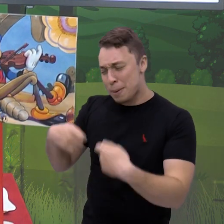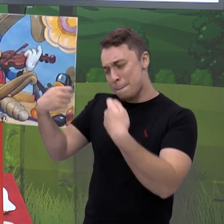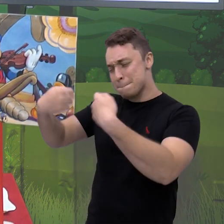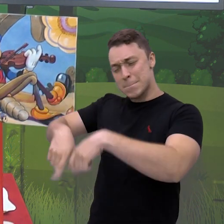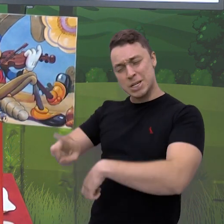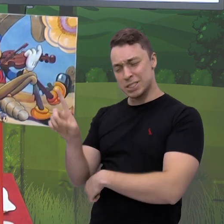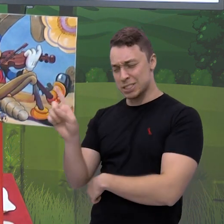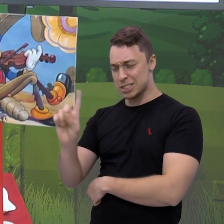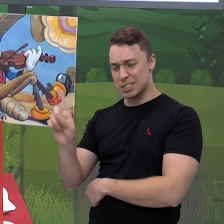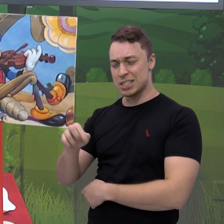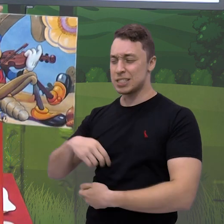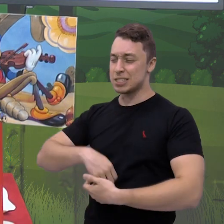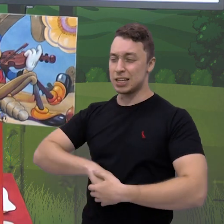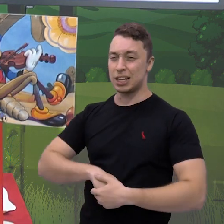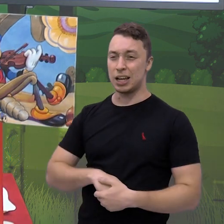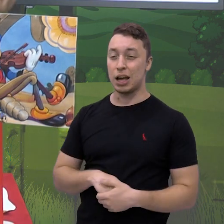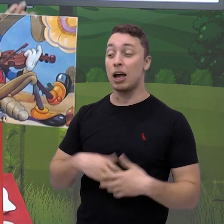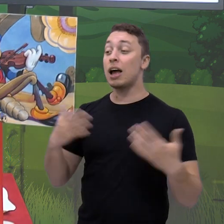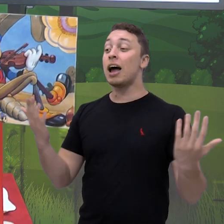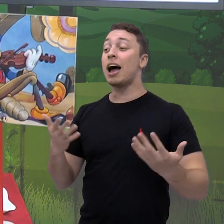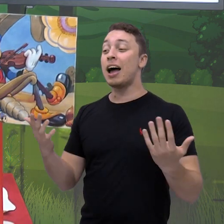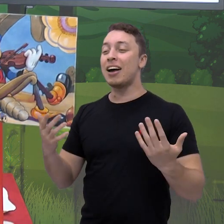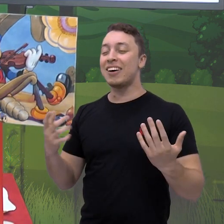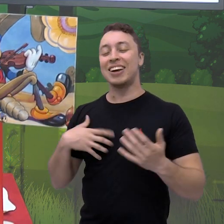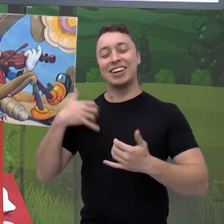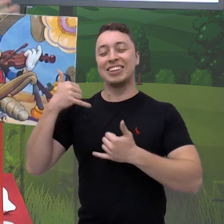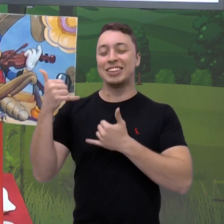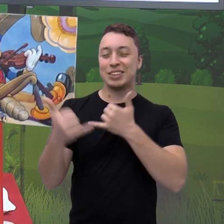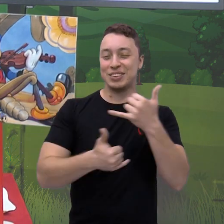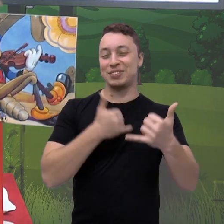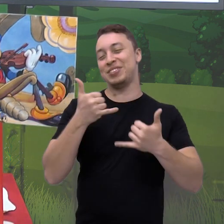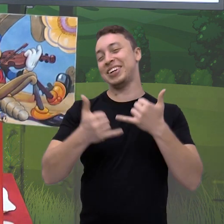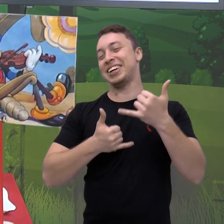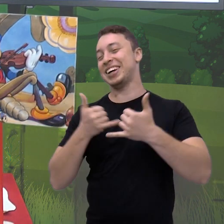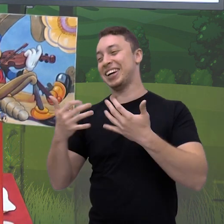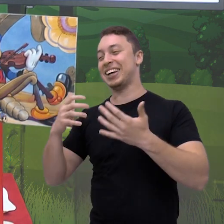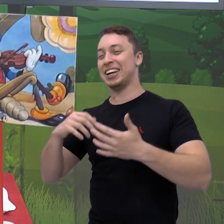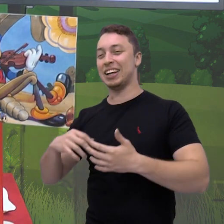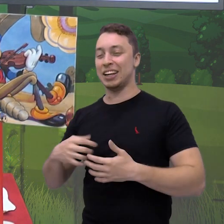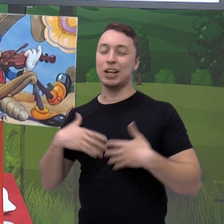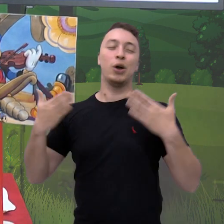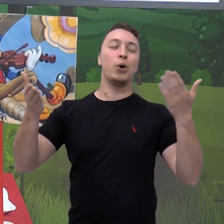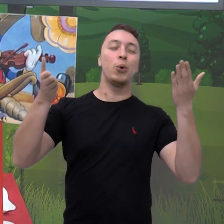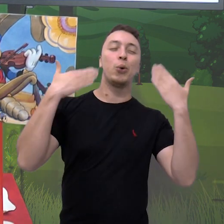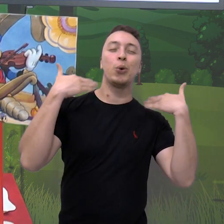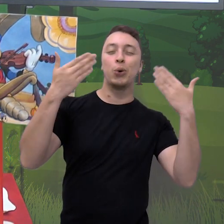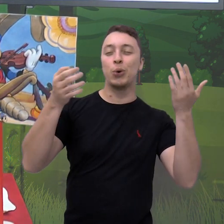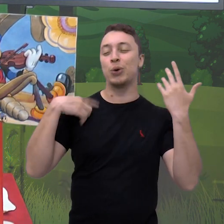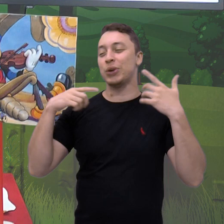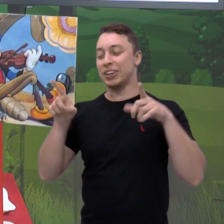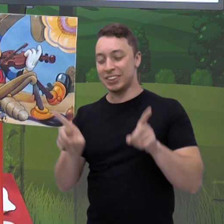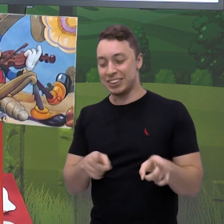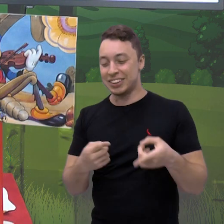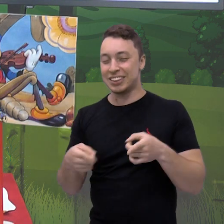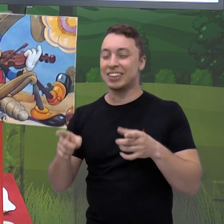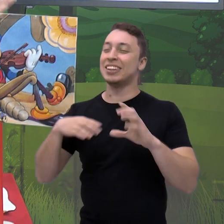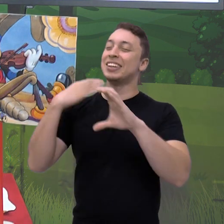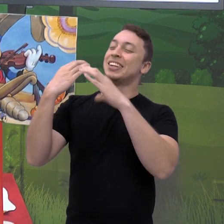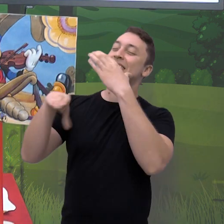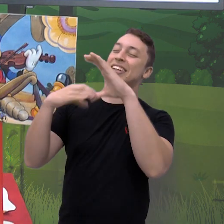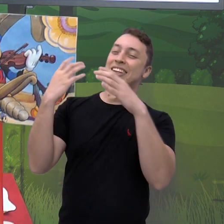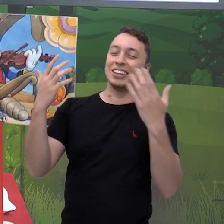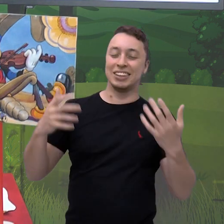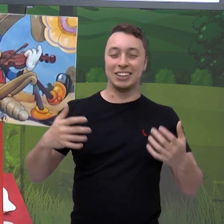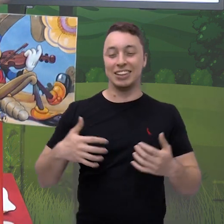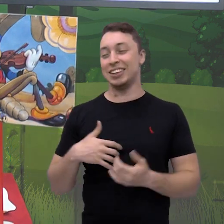formiguinha, agora é hora de diversão. O verão é pra cantar, é pra brincar, é